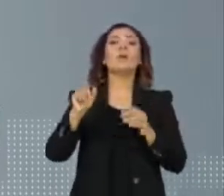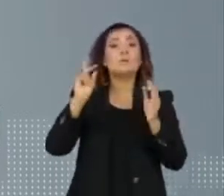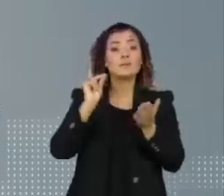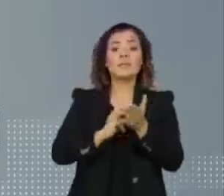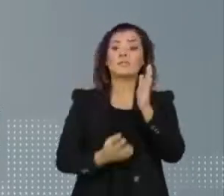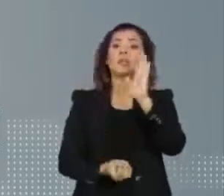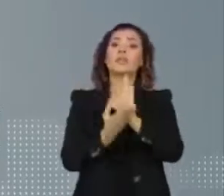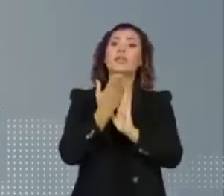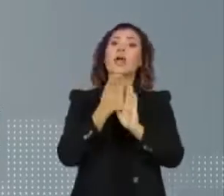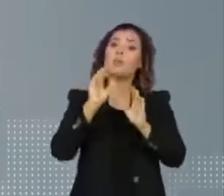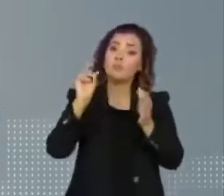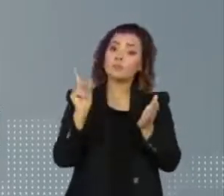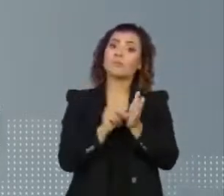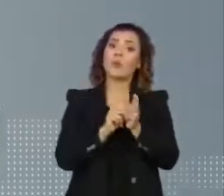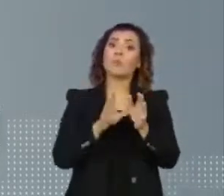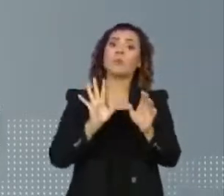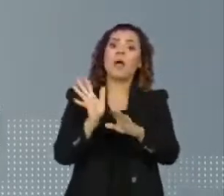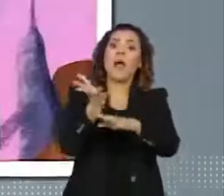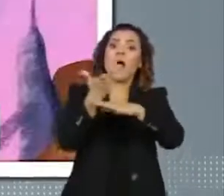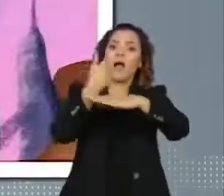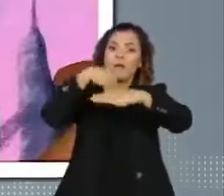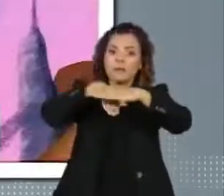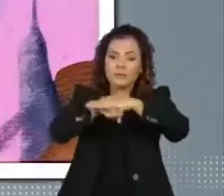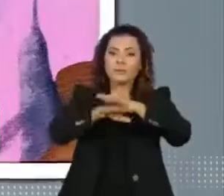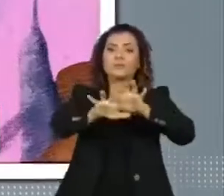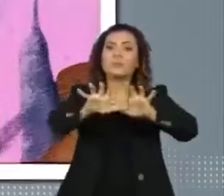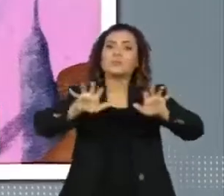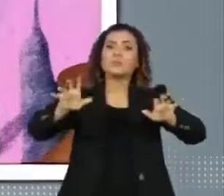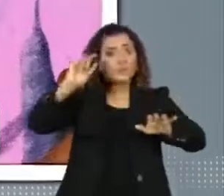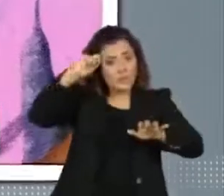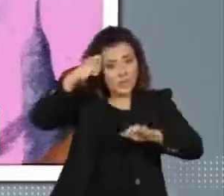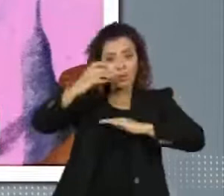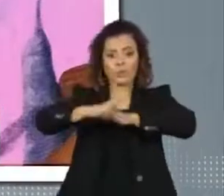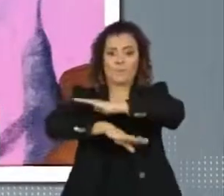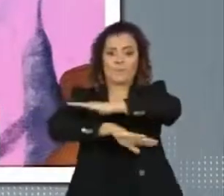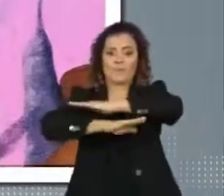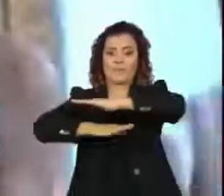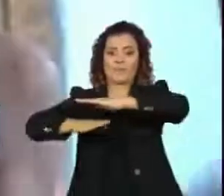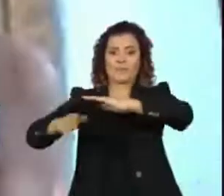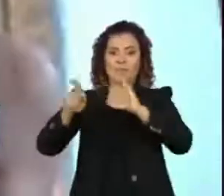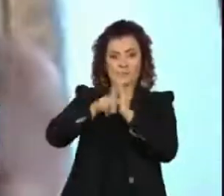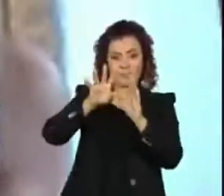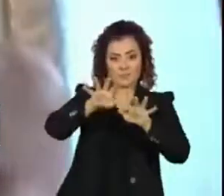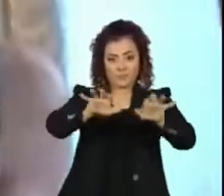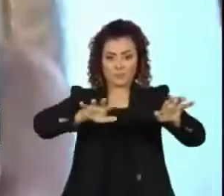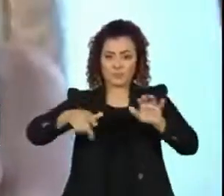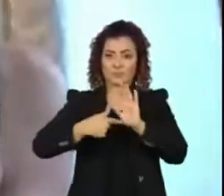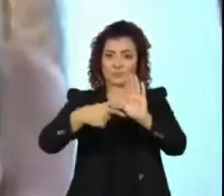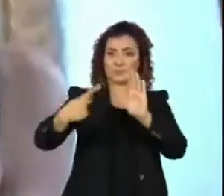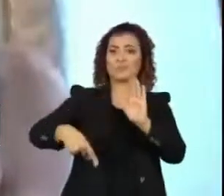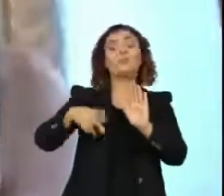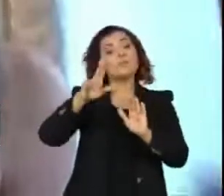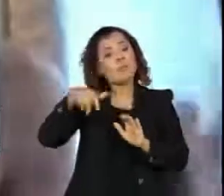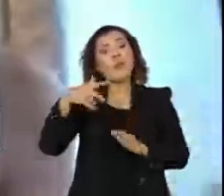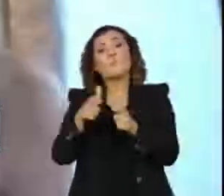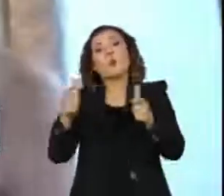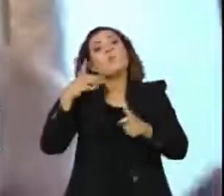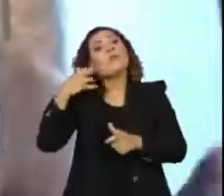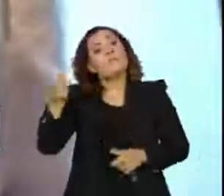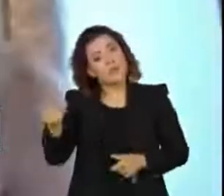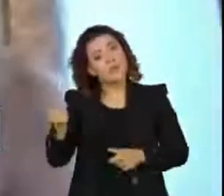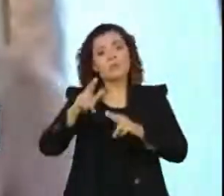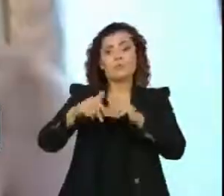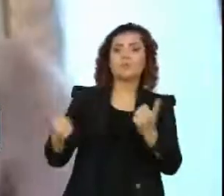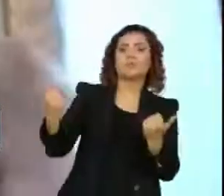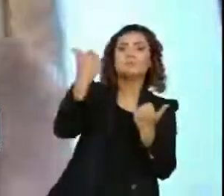pinacoteca negra, porque a nossa, até o momento, por consequência, é basicamente branca, né? E,